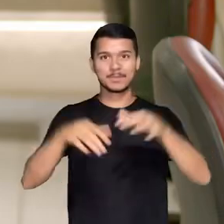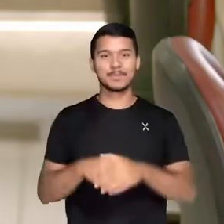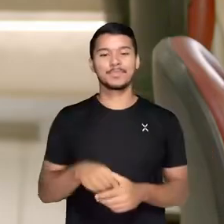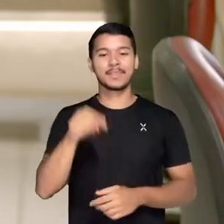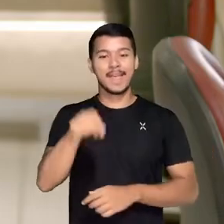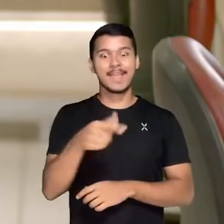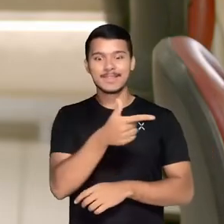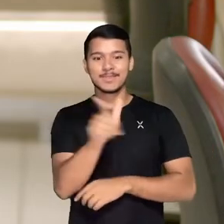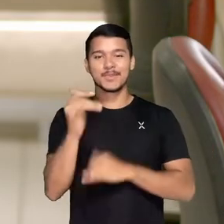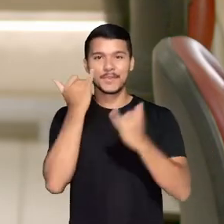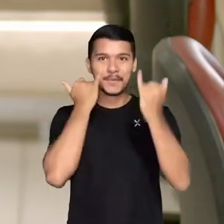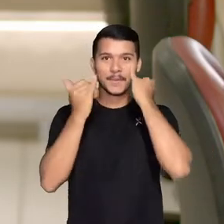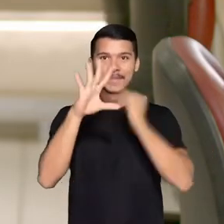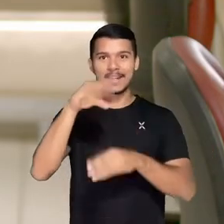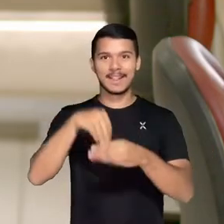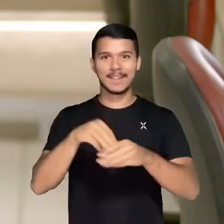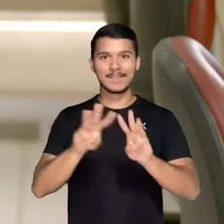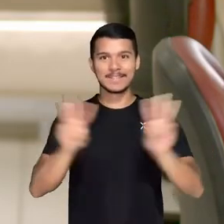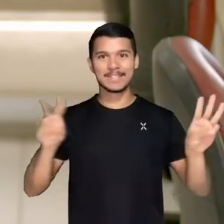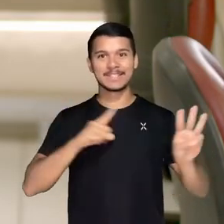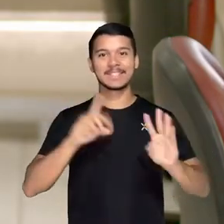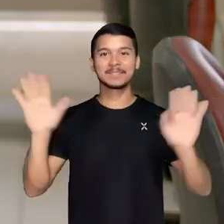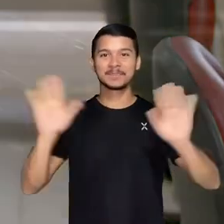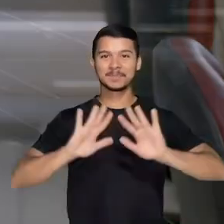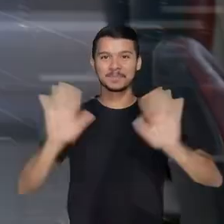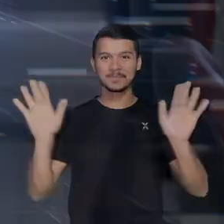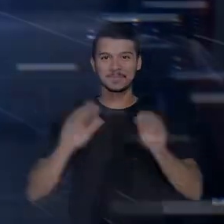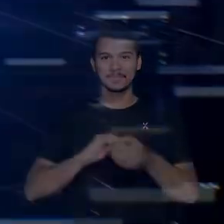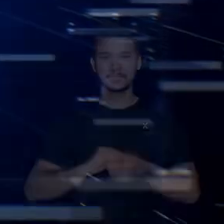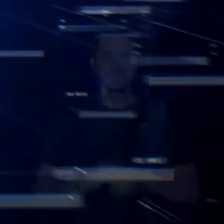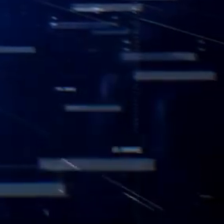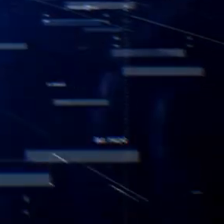Confira essas e outras notícias no Agência Pará. Até mais!